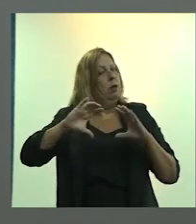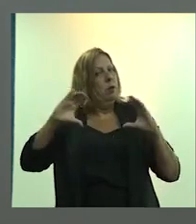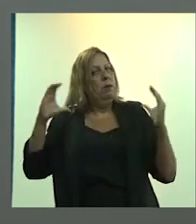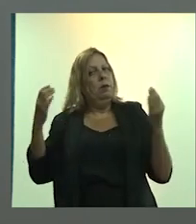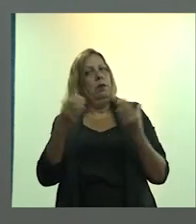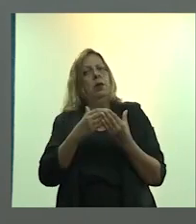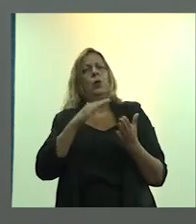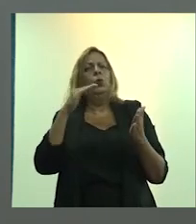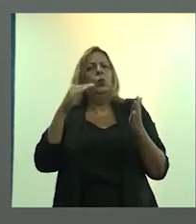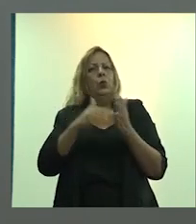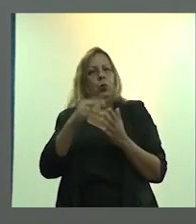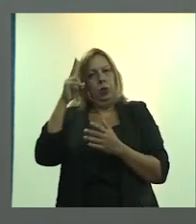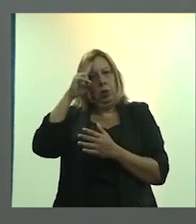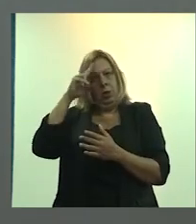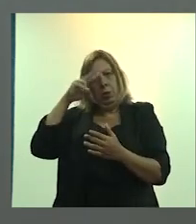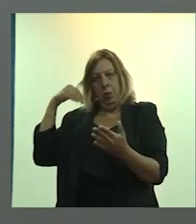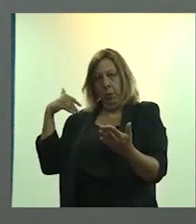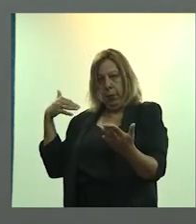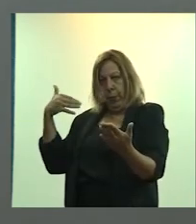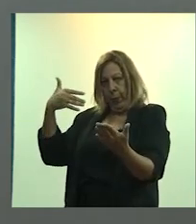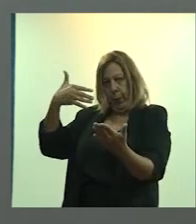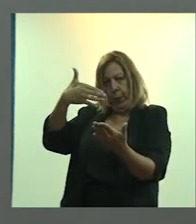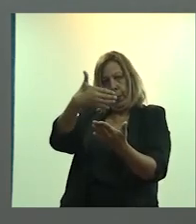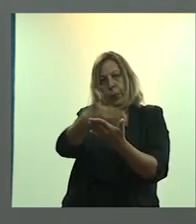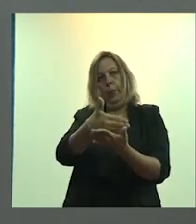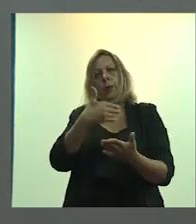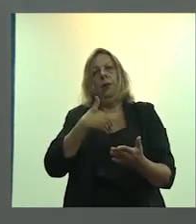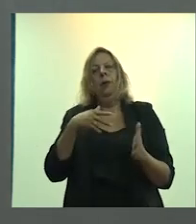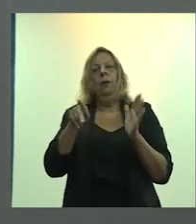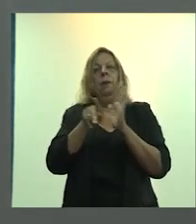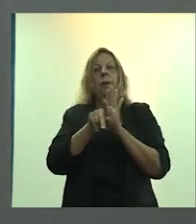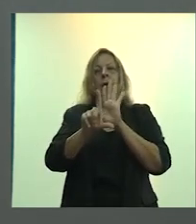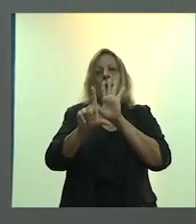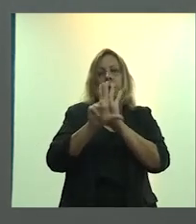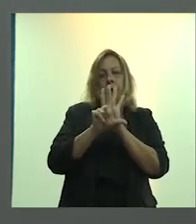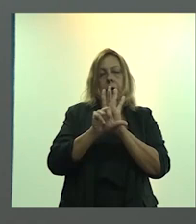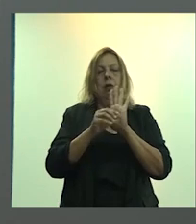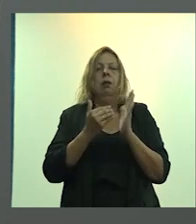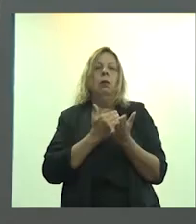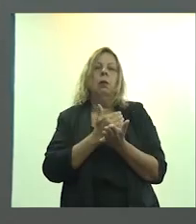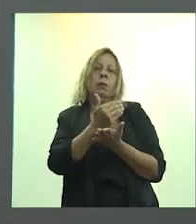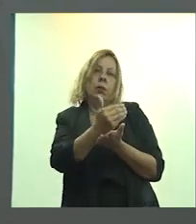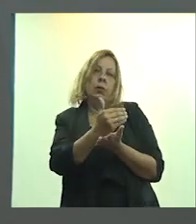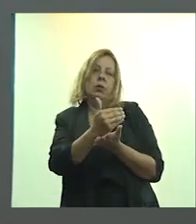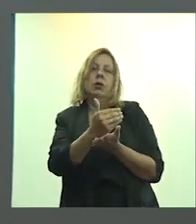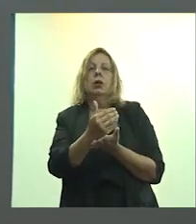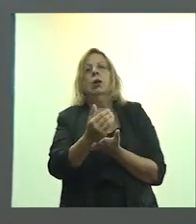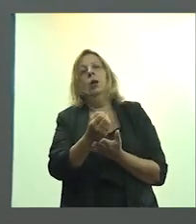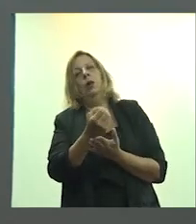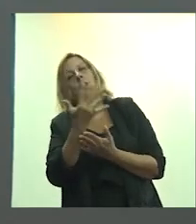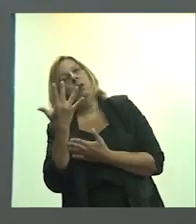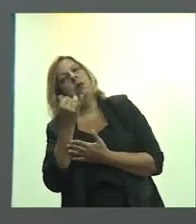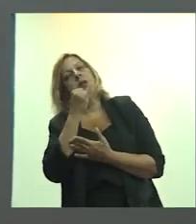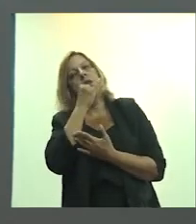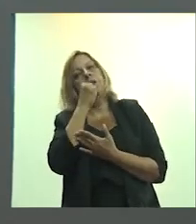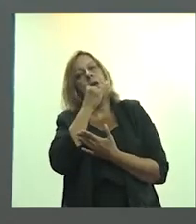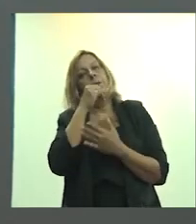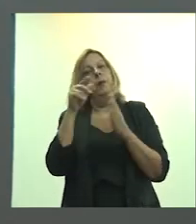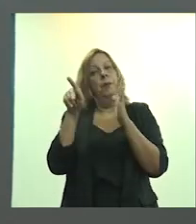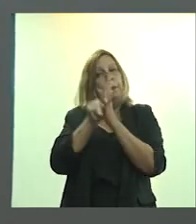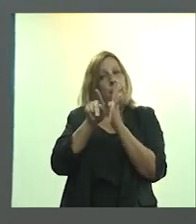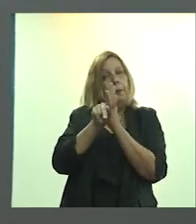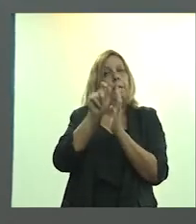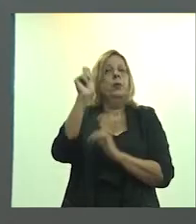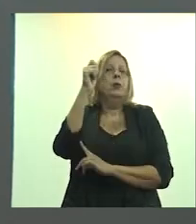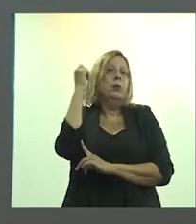todo o histórico que a gente chega nessa lei, começa com algumas ações lá em Porto Alegre, no Rio Grande do